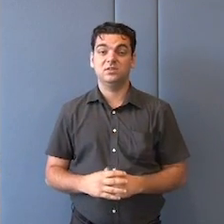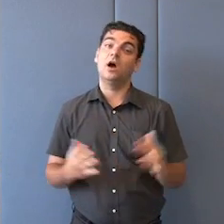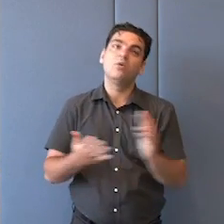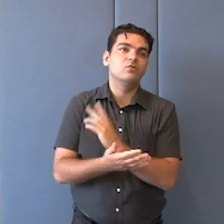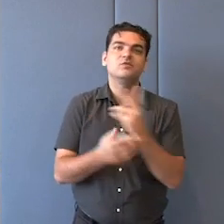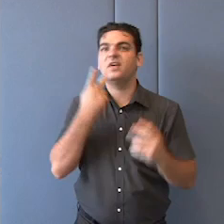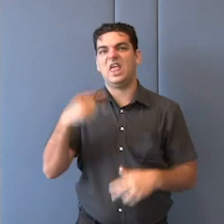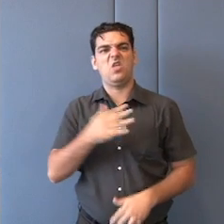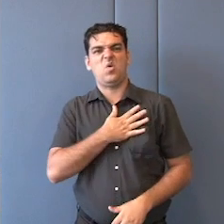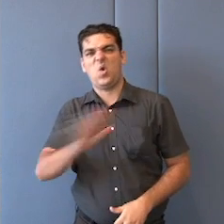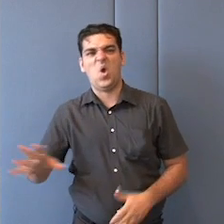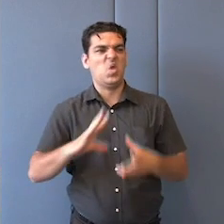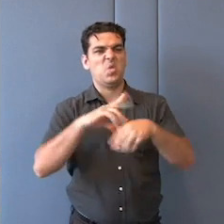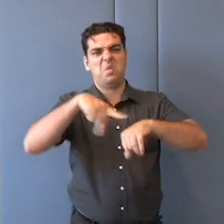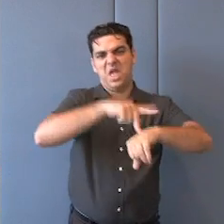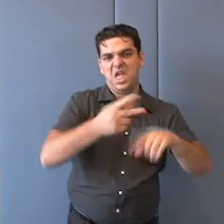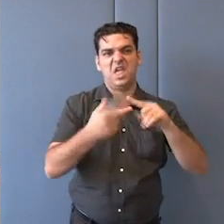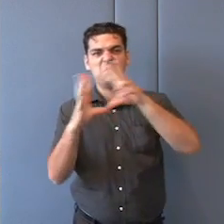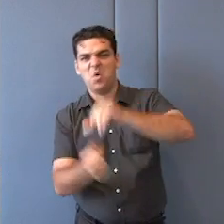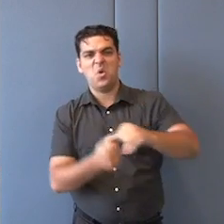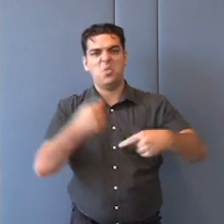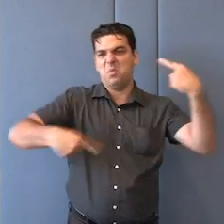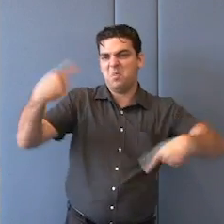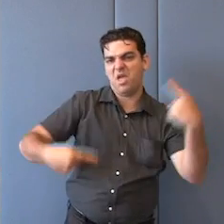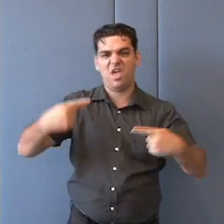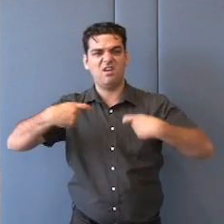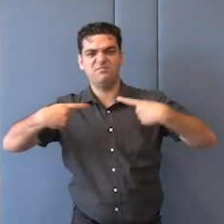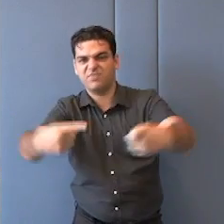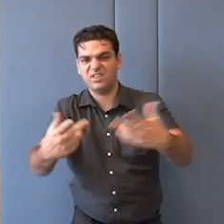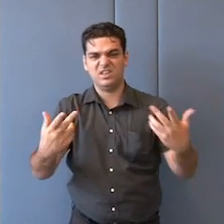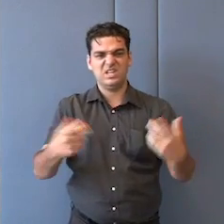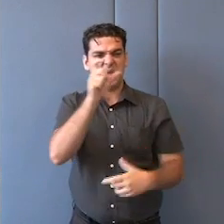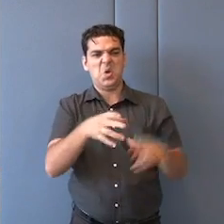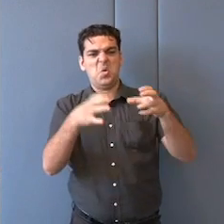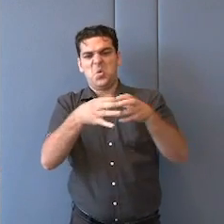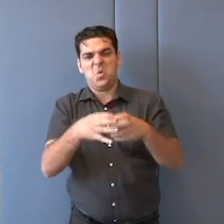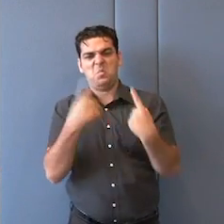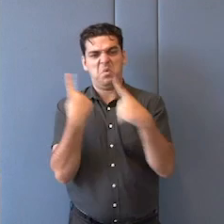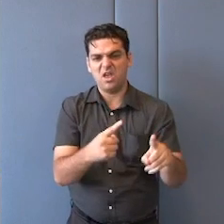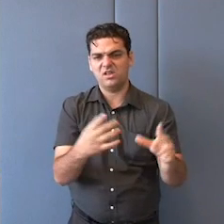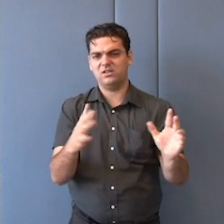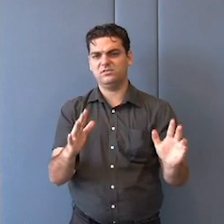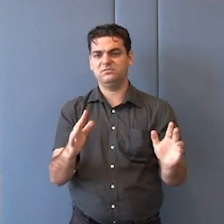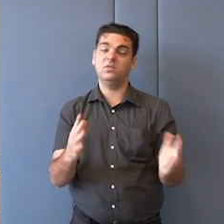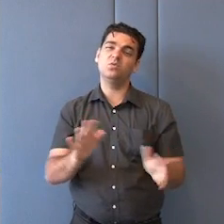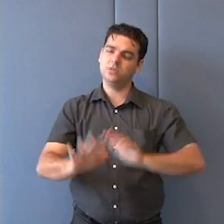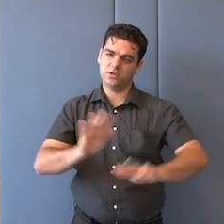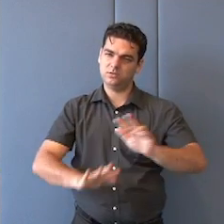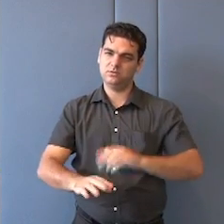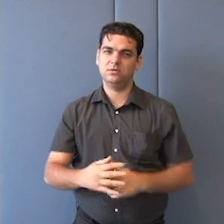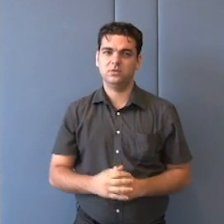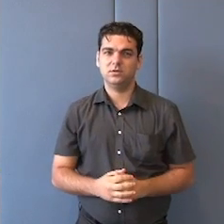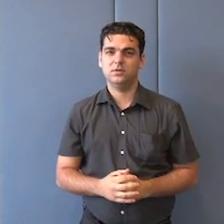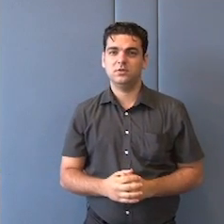anti-existência de povos identificados consigo mesmos, e